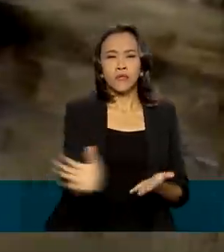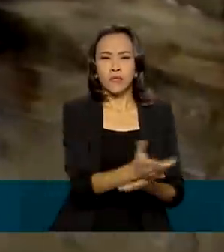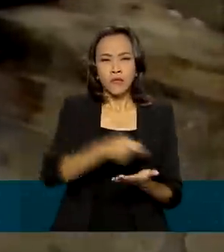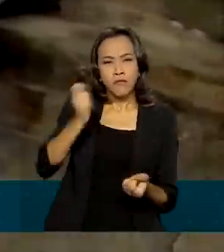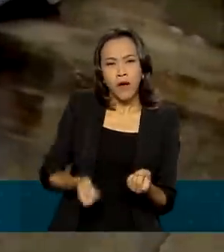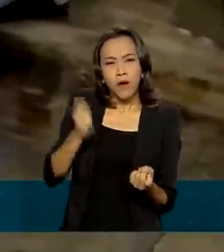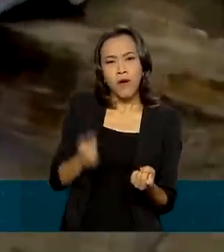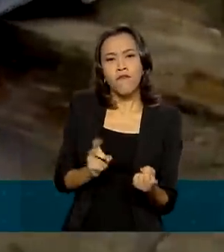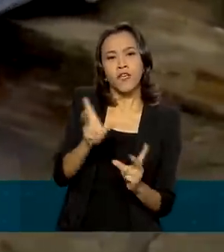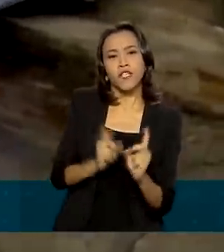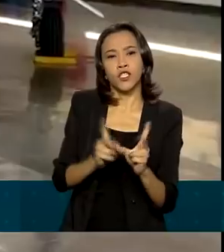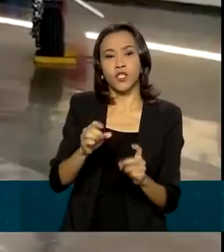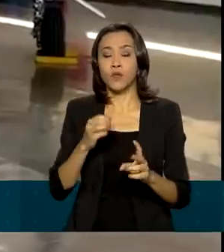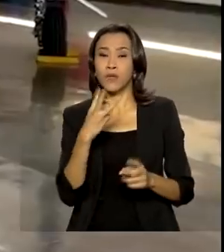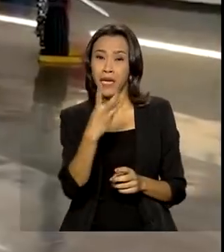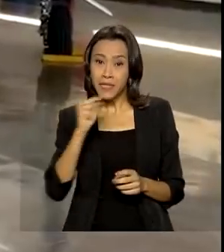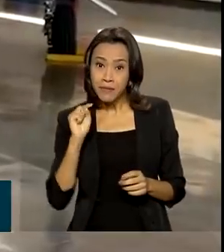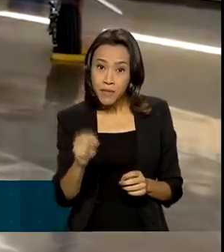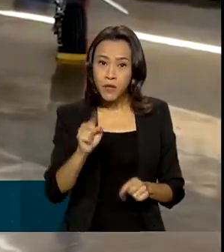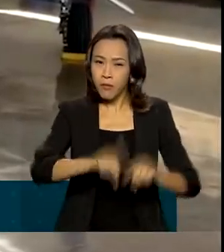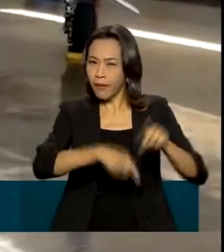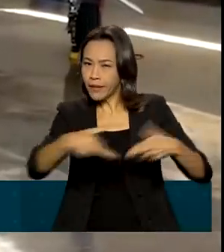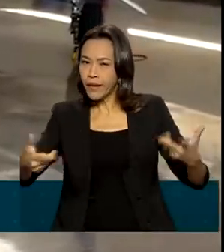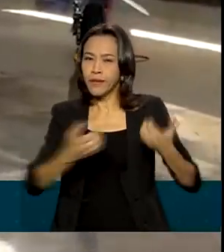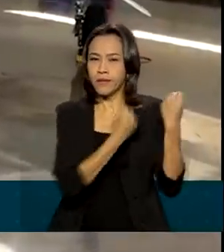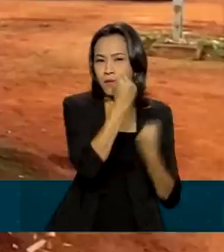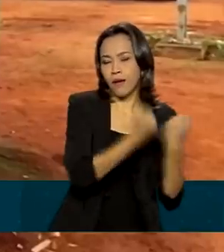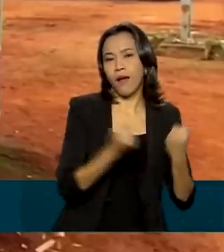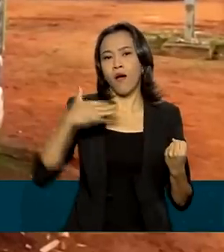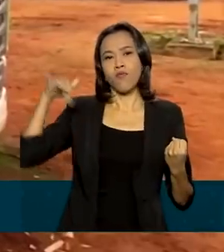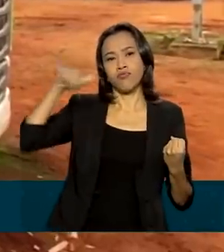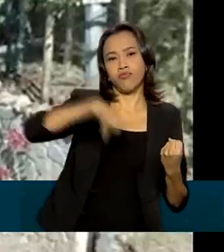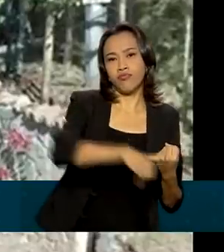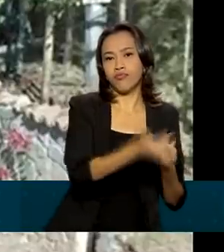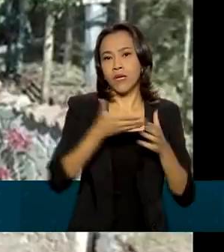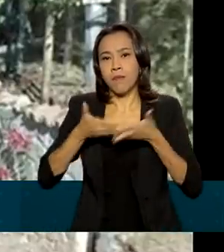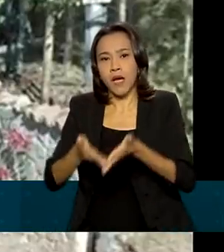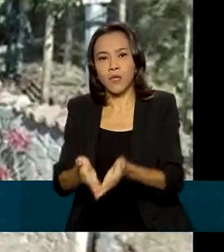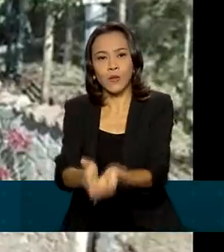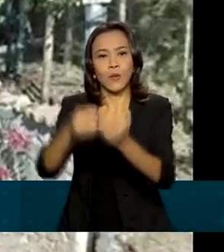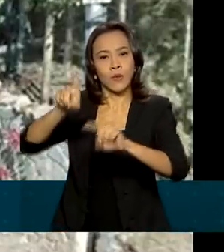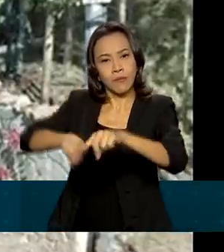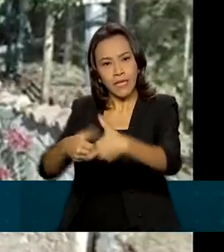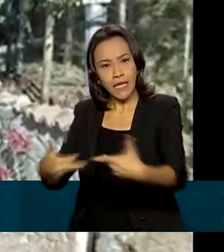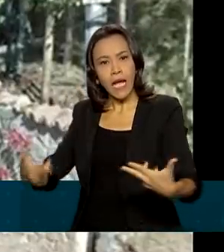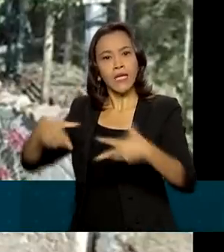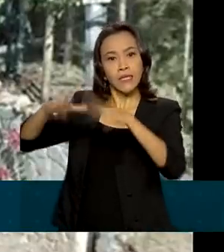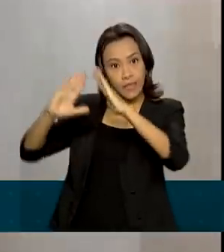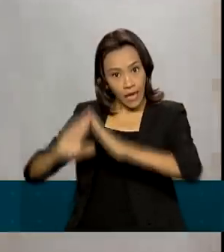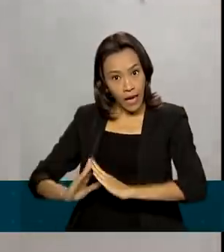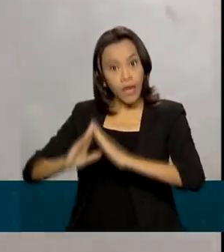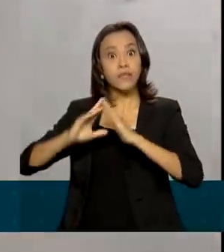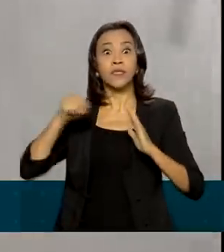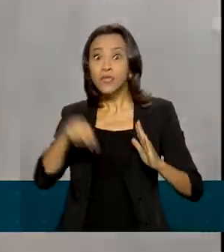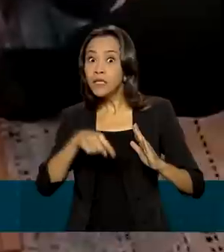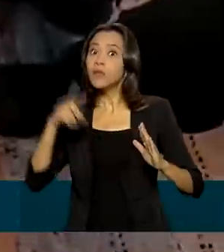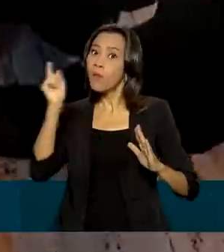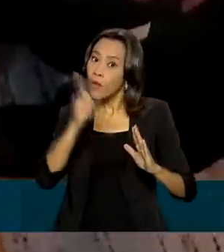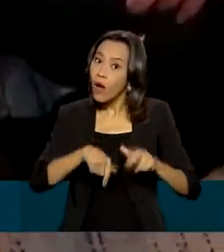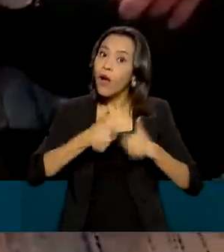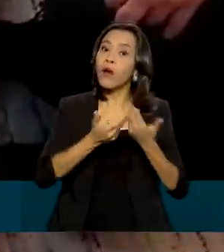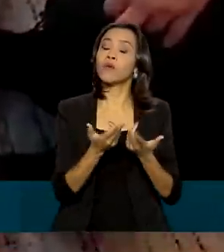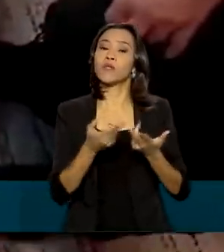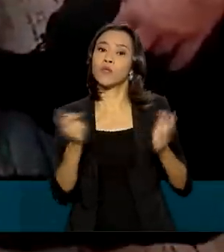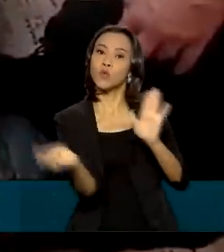carros, aeronaves, embarcações e imóveis, como mansões e fazendas. A maioria desses bens foi apreendida no combate ao tráfico de drogas.